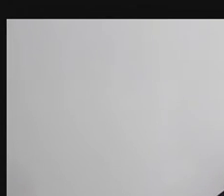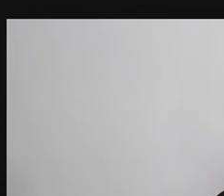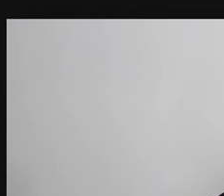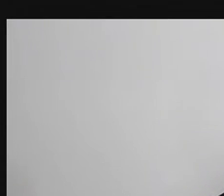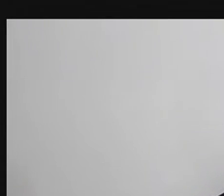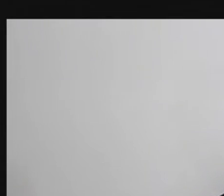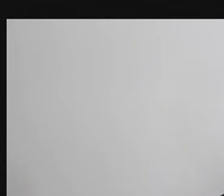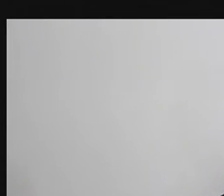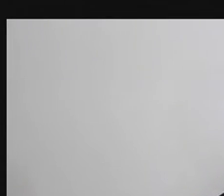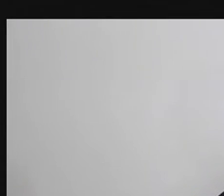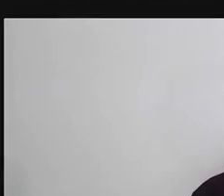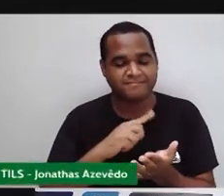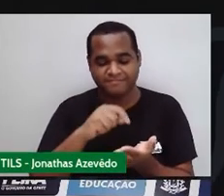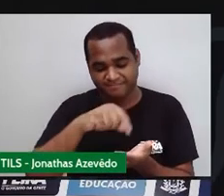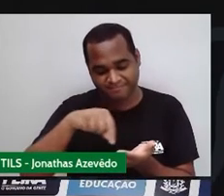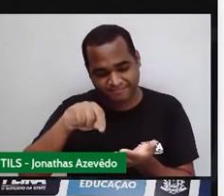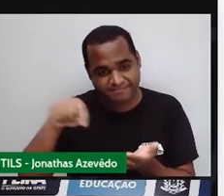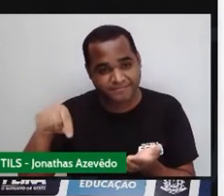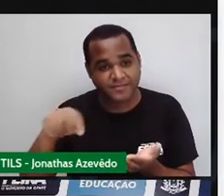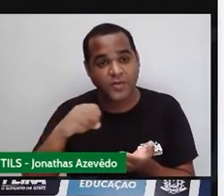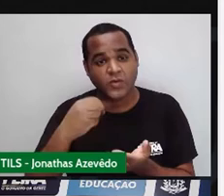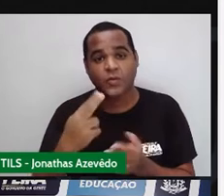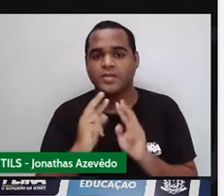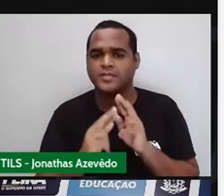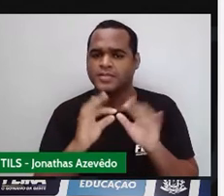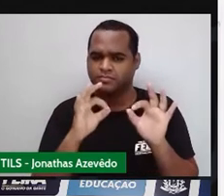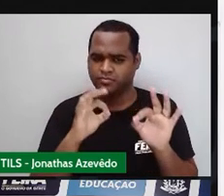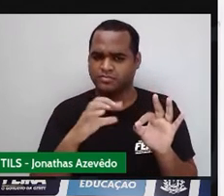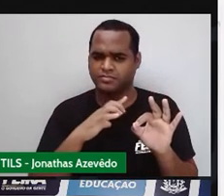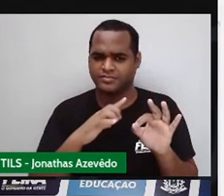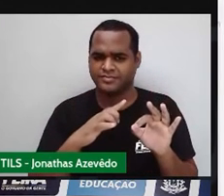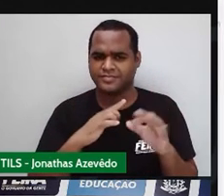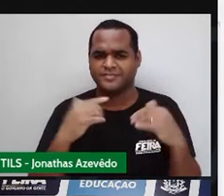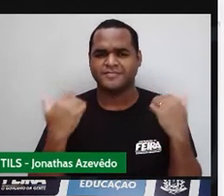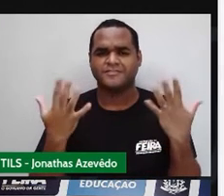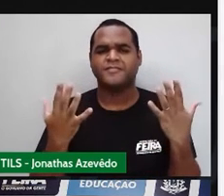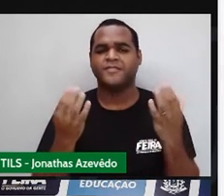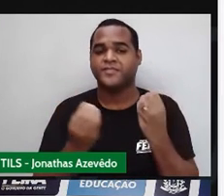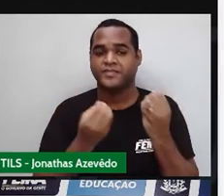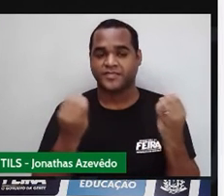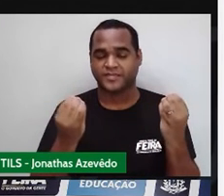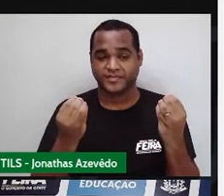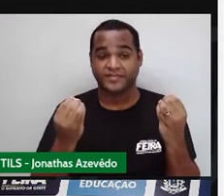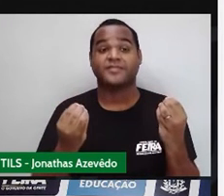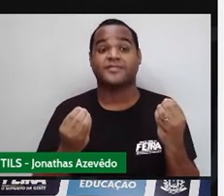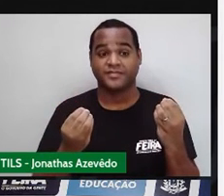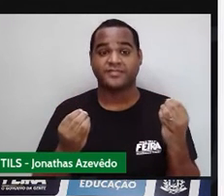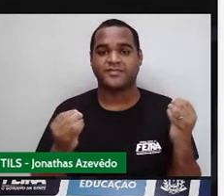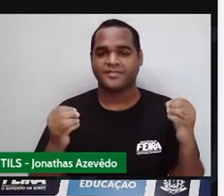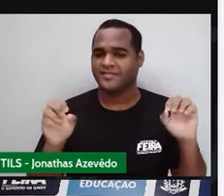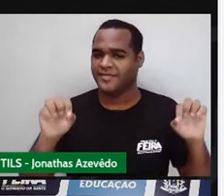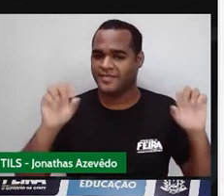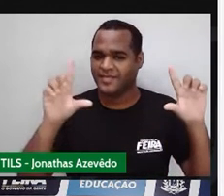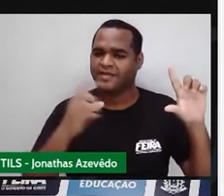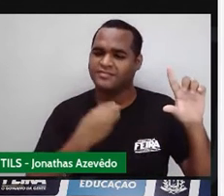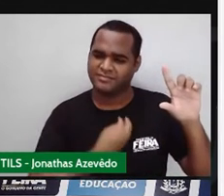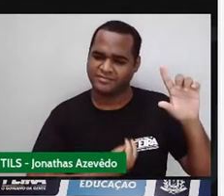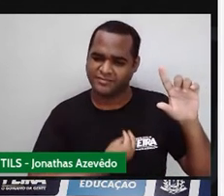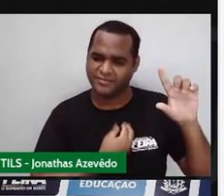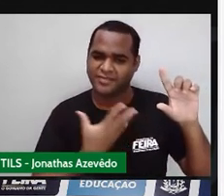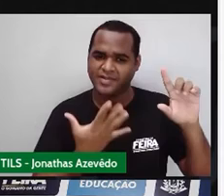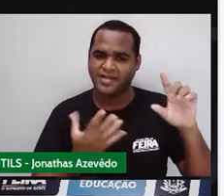e tentando ali chegar em algum resultado, né? E a tela já está aí para você. Que